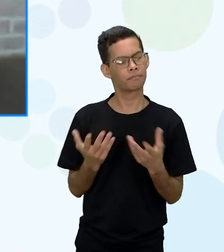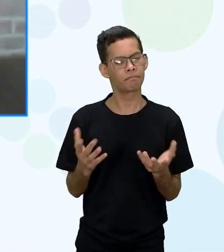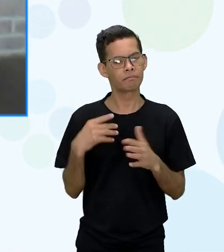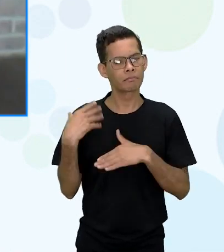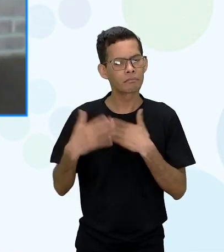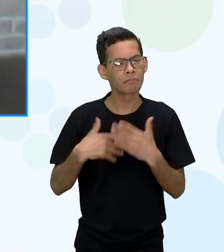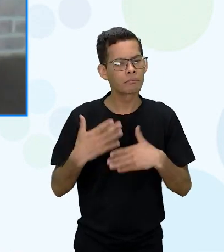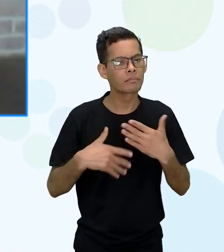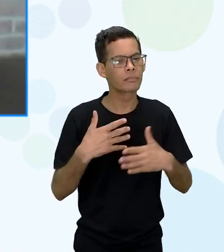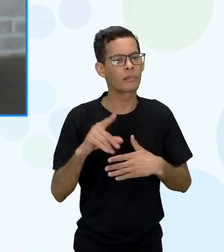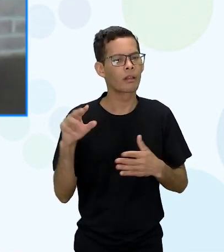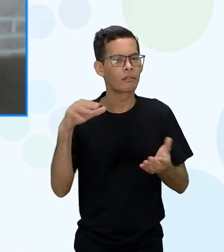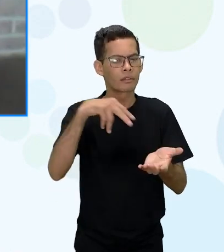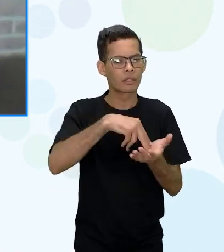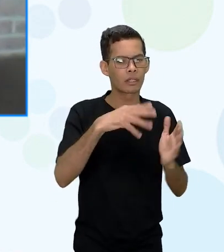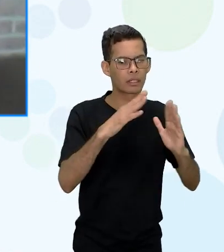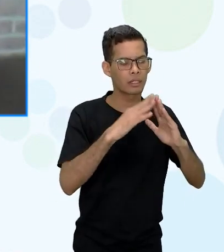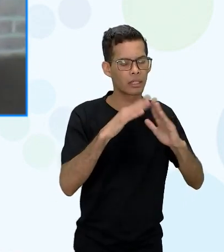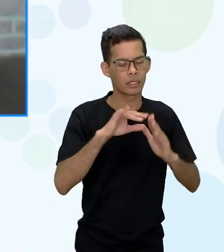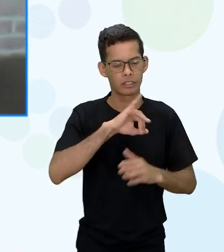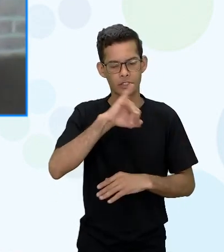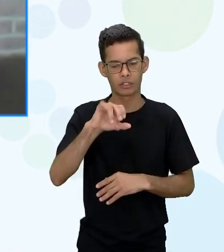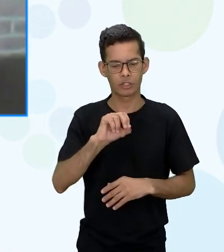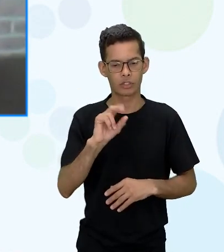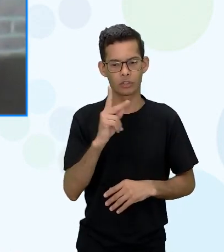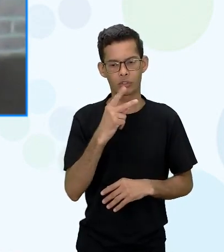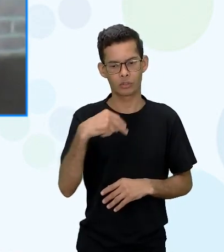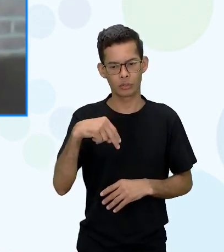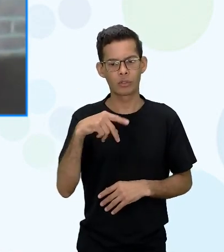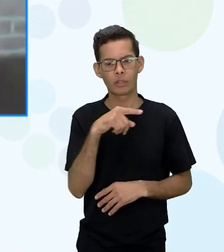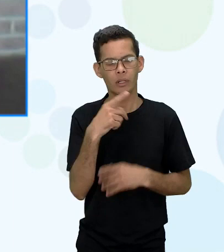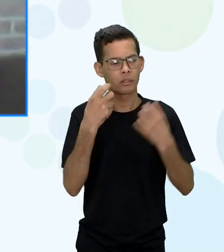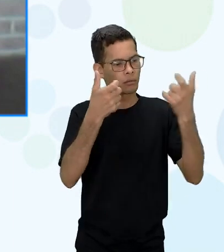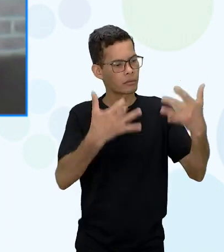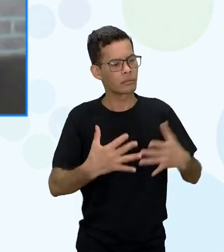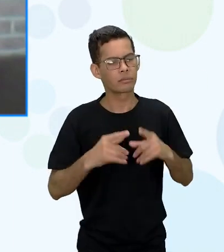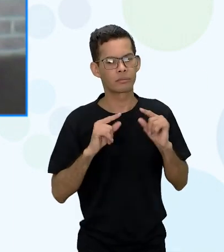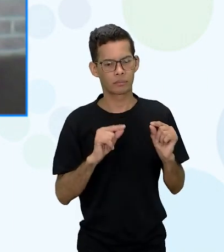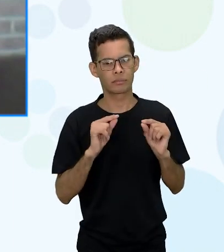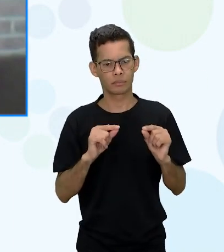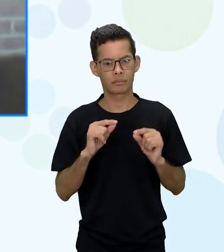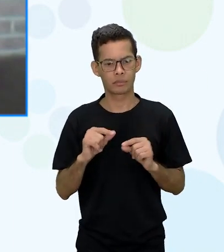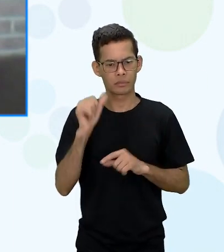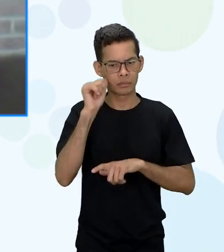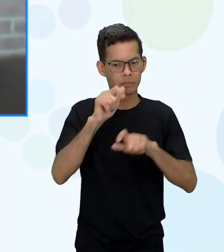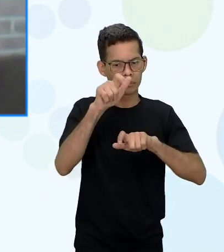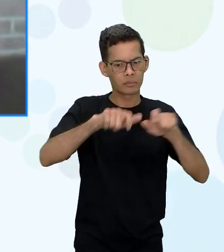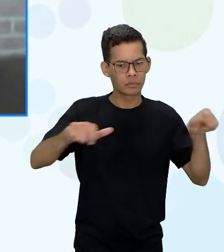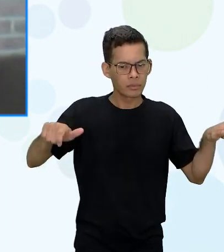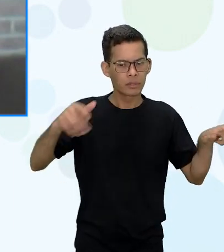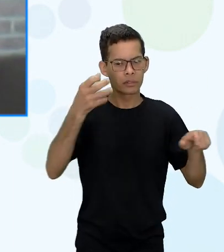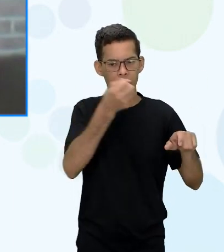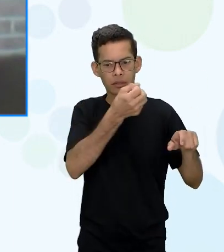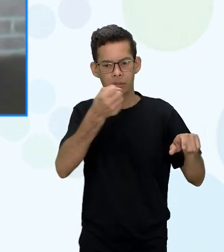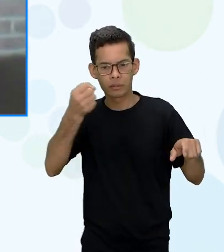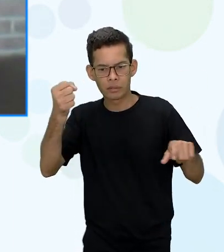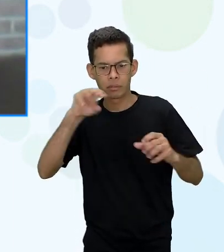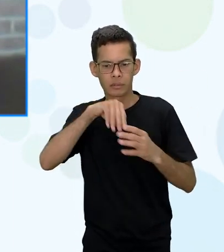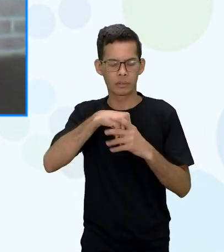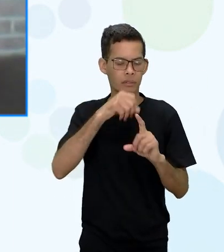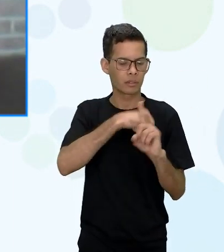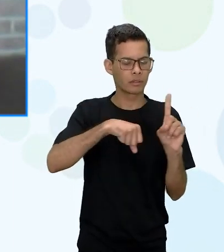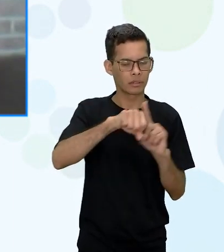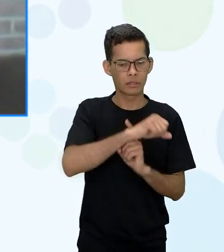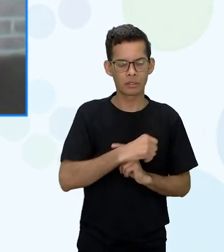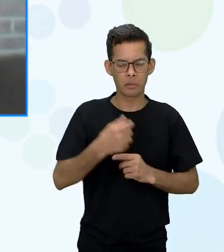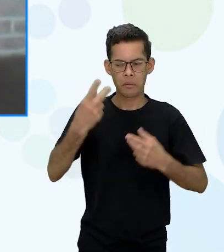proprietária de John ela também tem aquela parte que ela fala né que as senhoras ali brancas da sociedade estão falando dela na